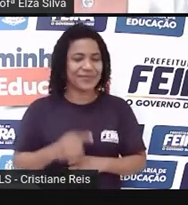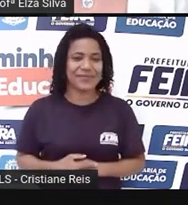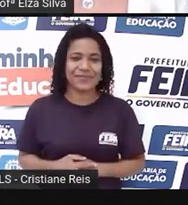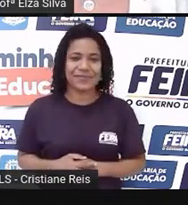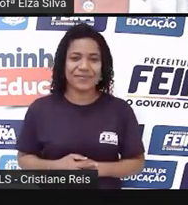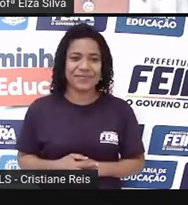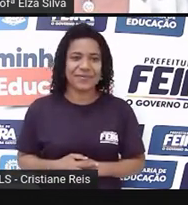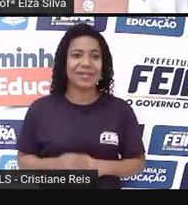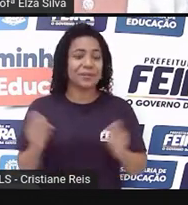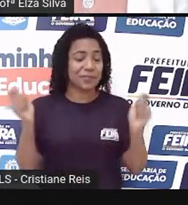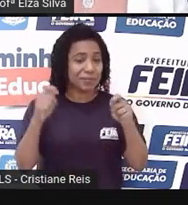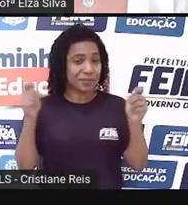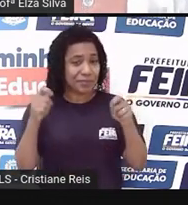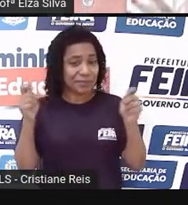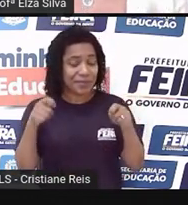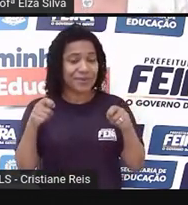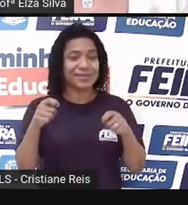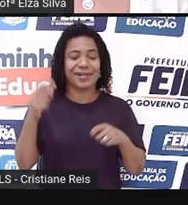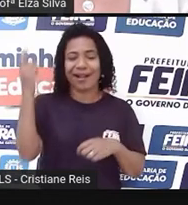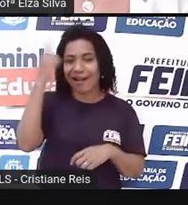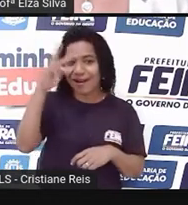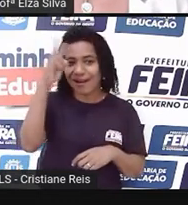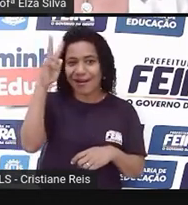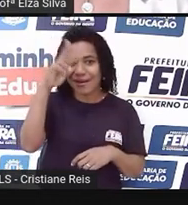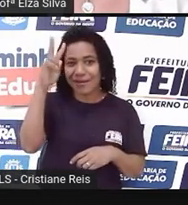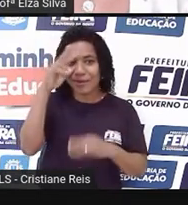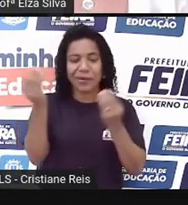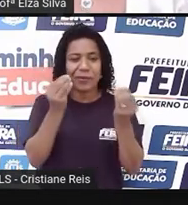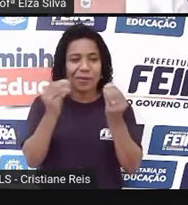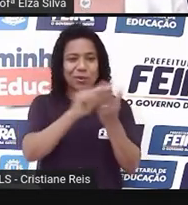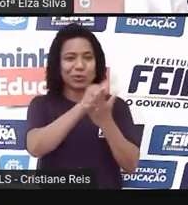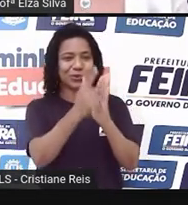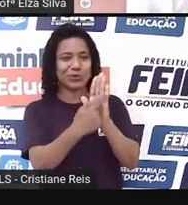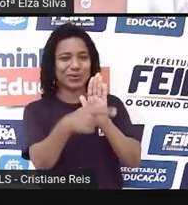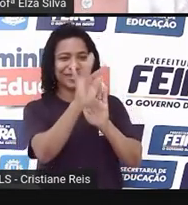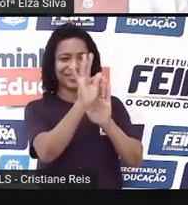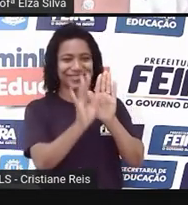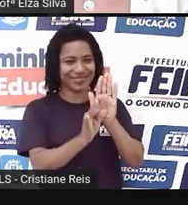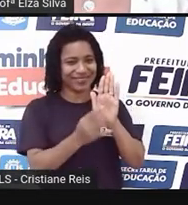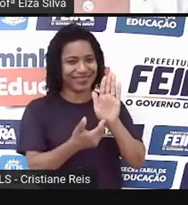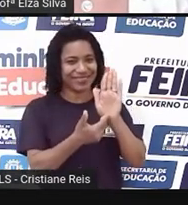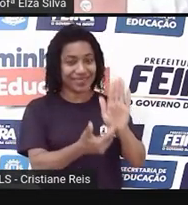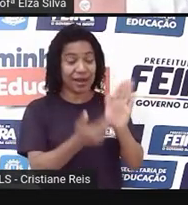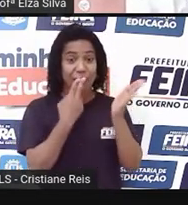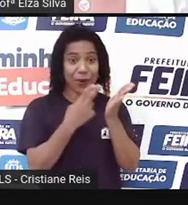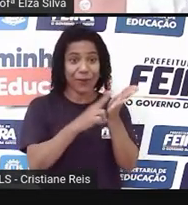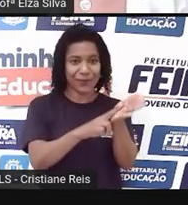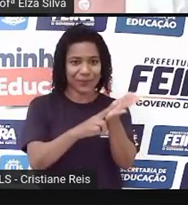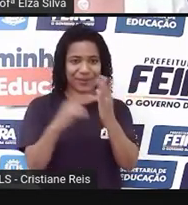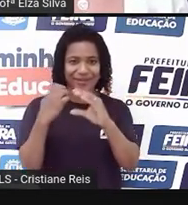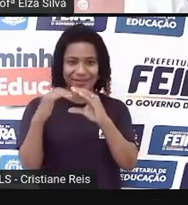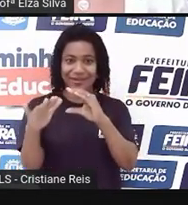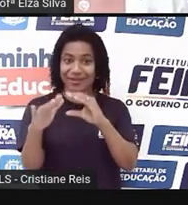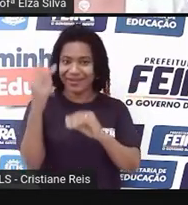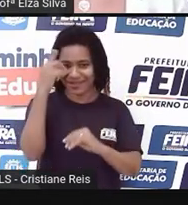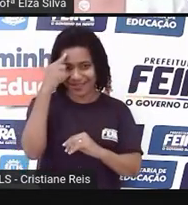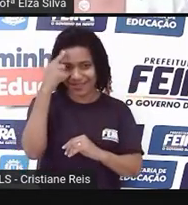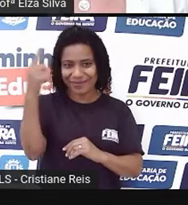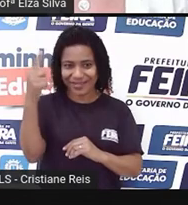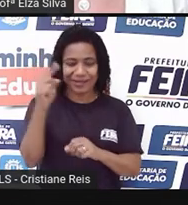possa revisar um pouco mais a respeito dos gêneros textuais que nós estamos aprendendo hoje. Just a moment, please.